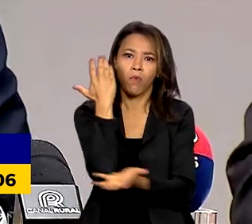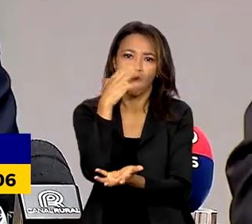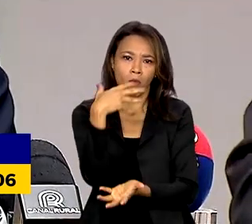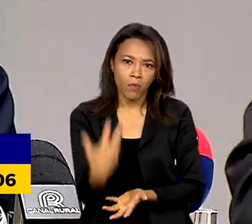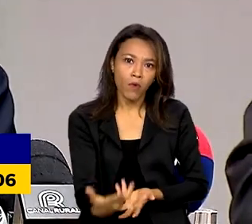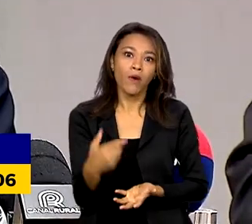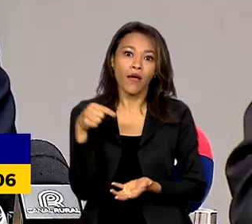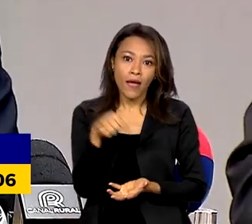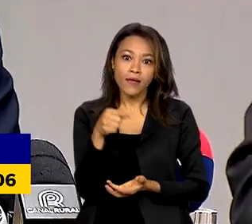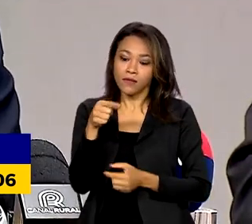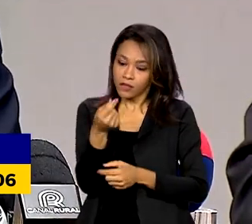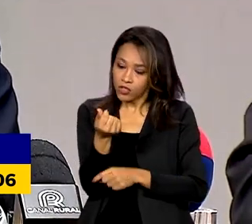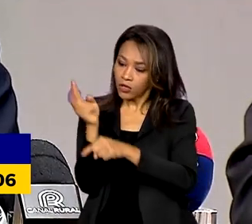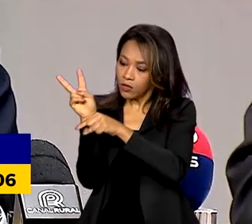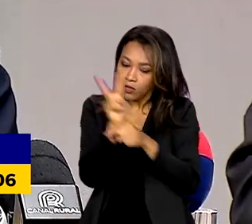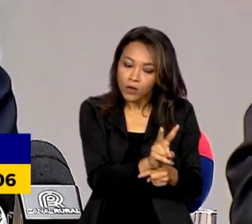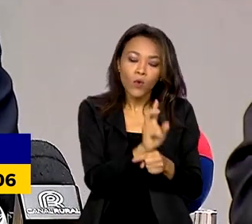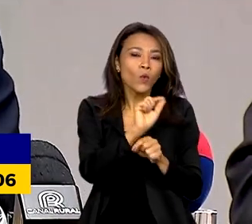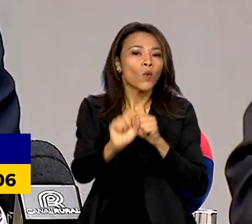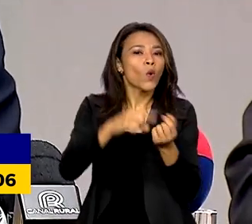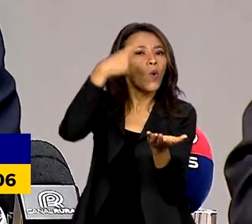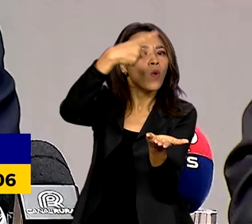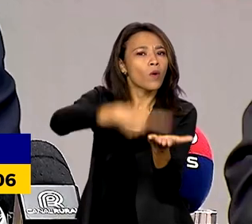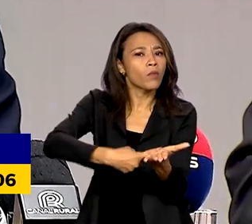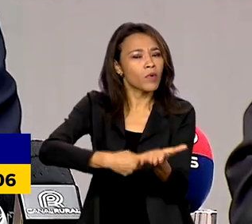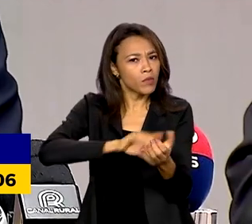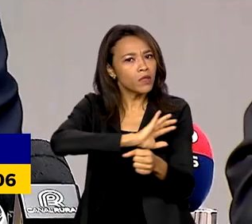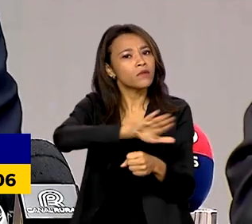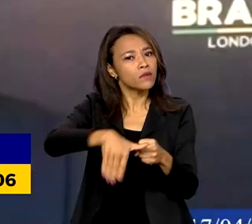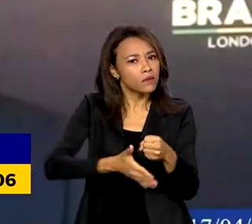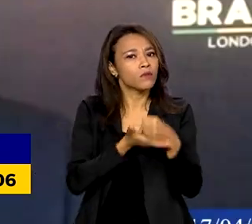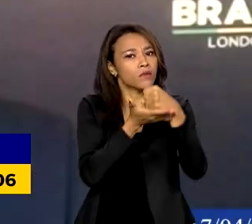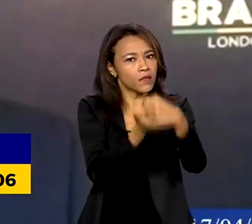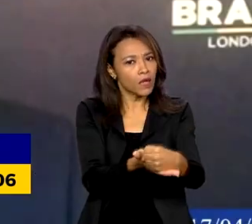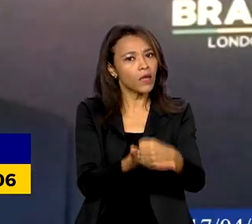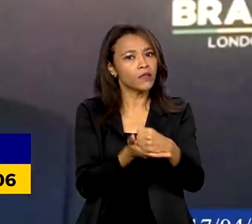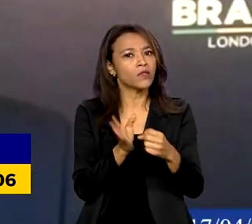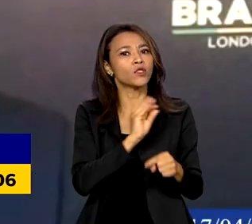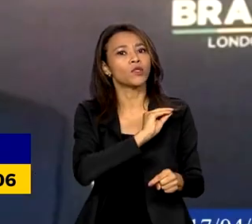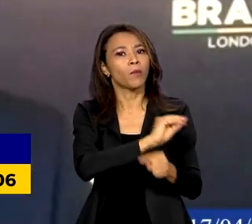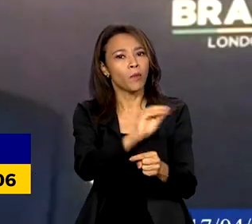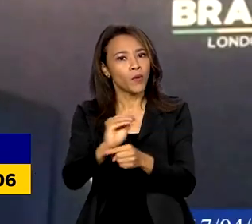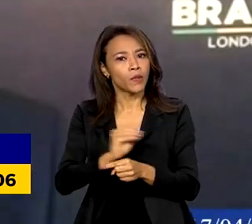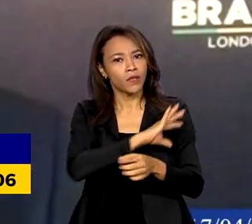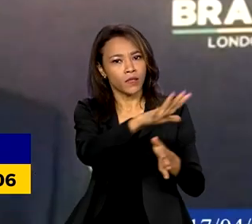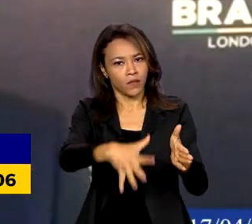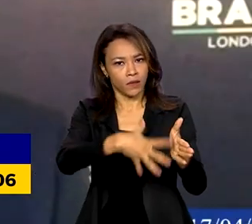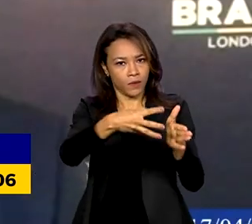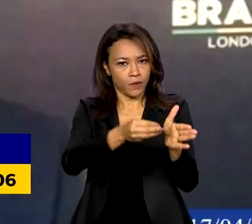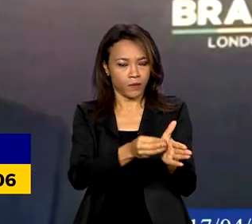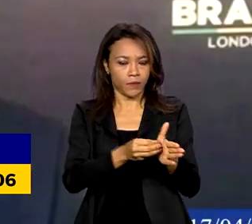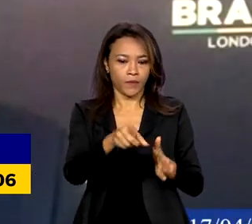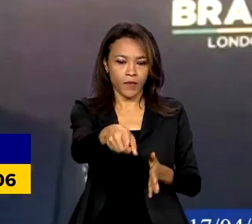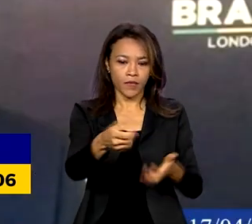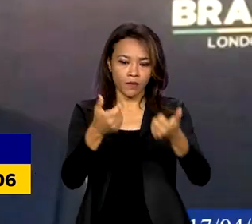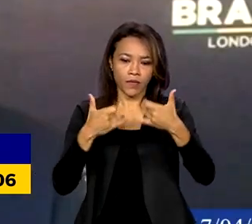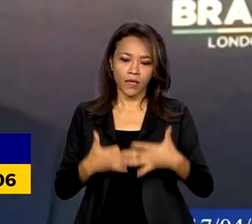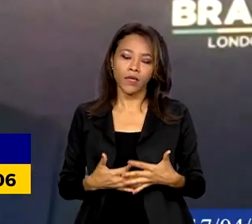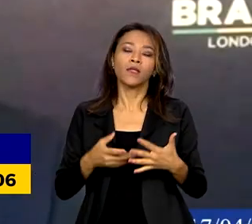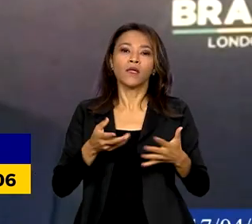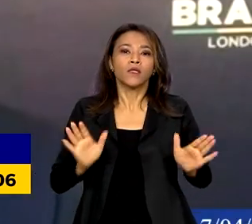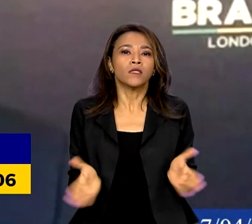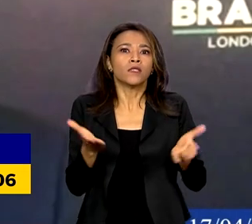Brasil e para o BNDES pelo compromisso ambiental que nós temos de proteger a Amazônia. É uma grande oportunidade para que a agropecuária continue